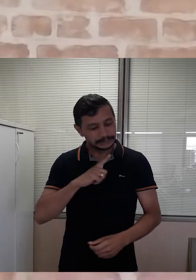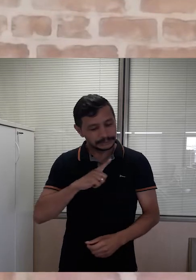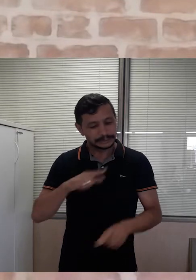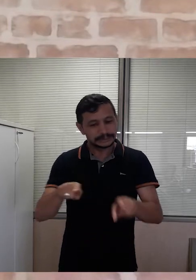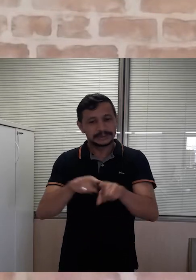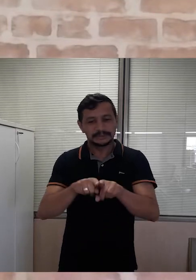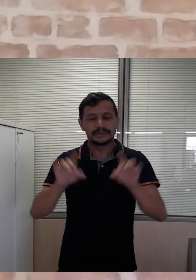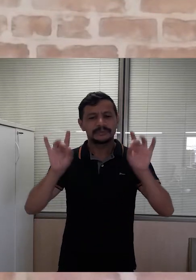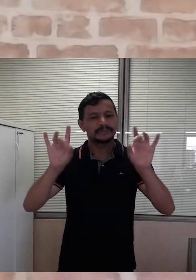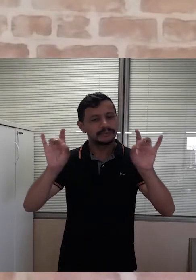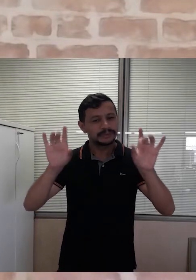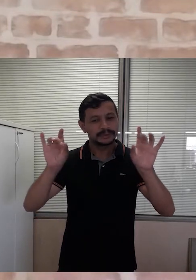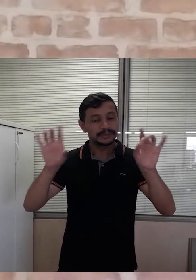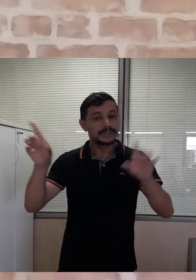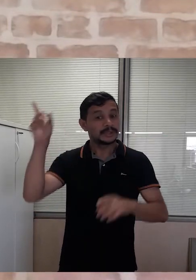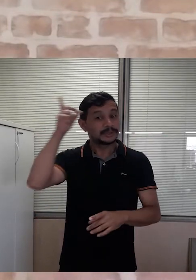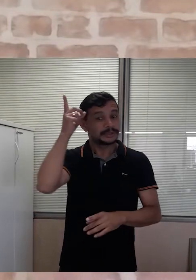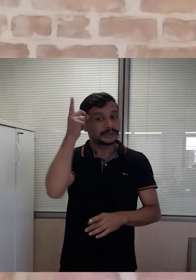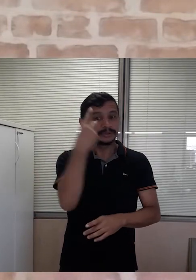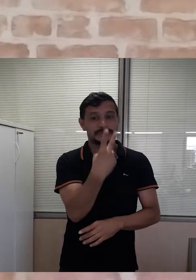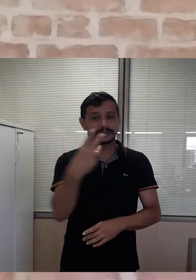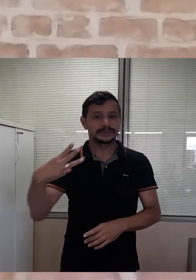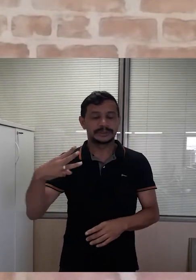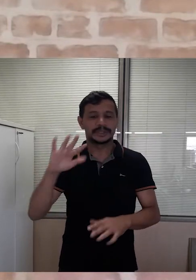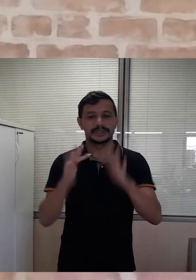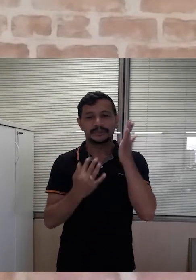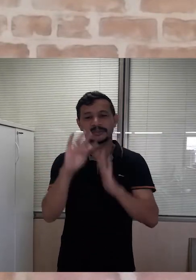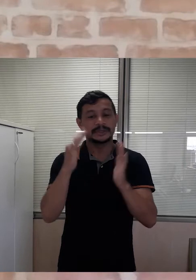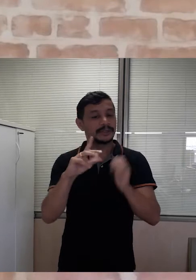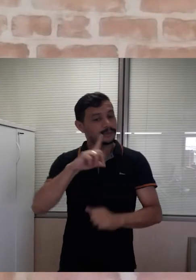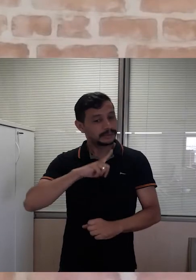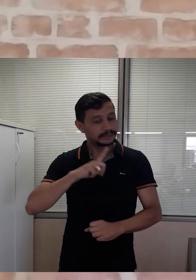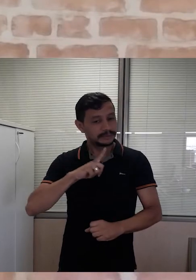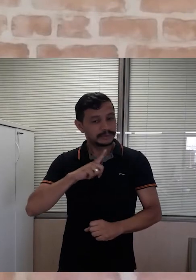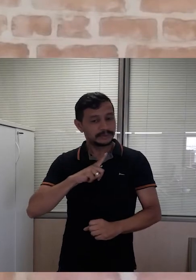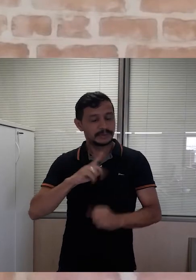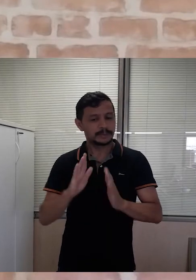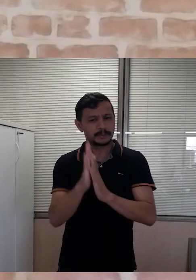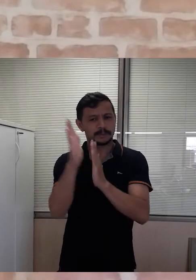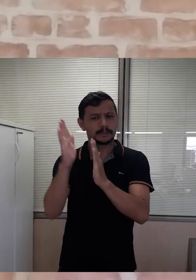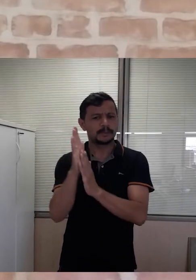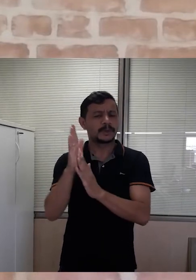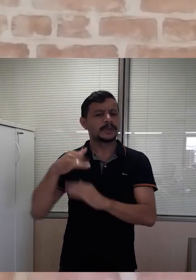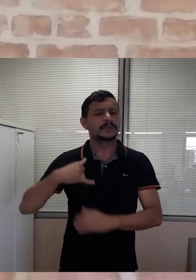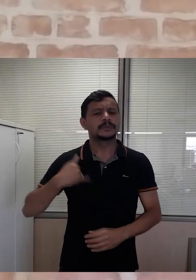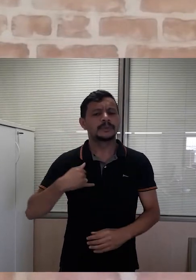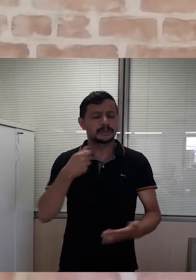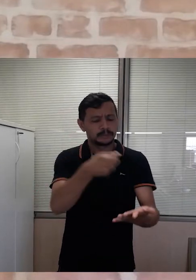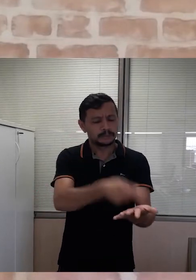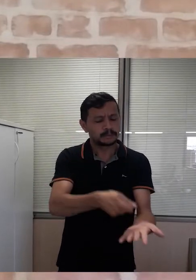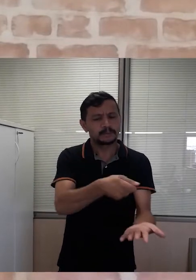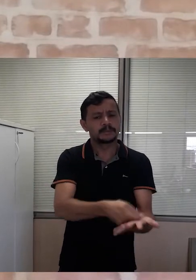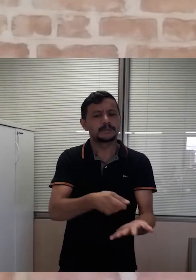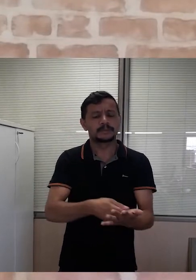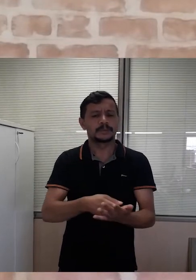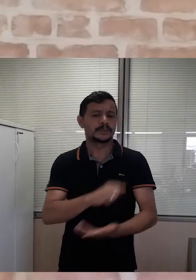Tem comemoração à vista no dia 23 de fevereiro. Vamos comemorar, celebrar mais um ano de